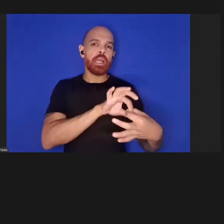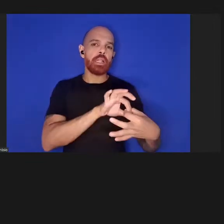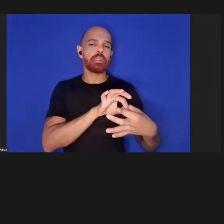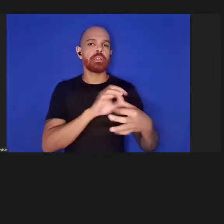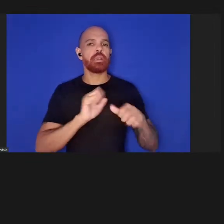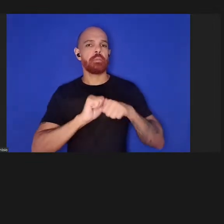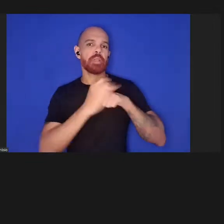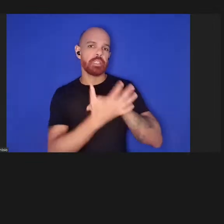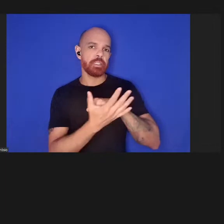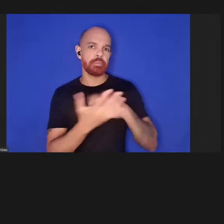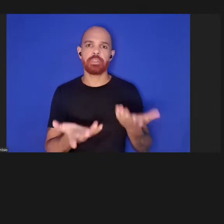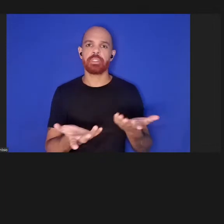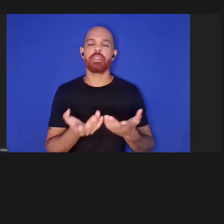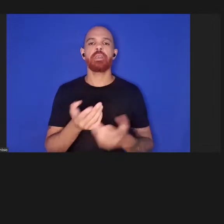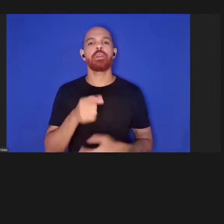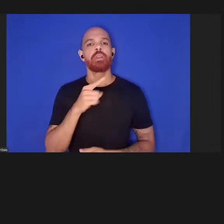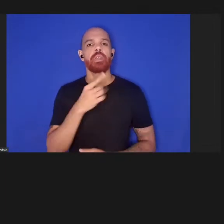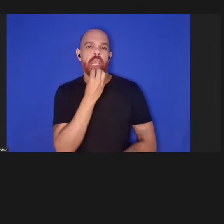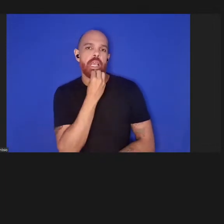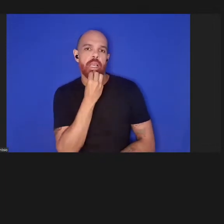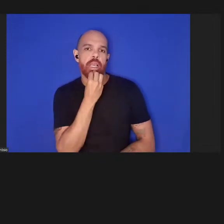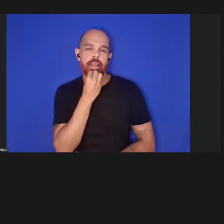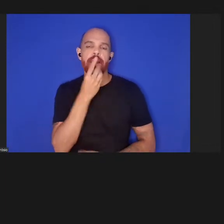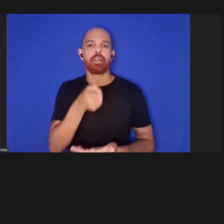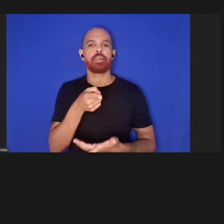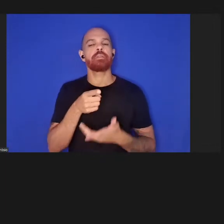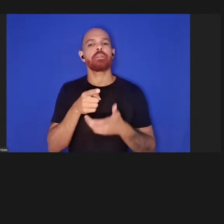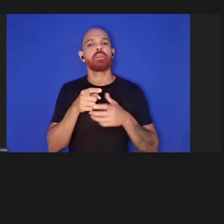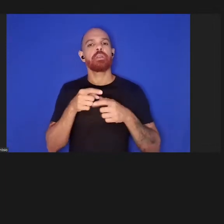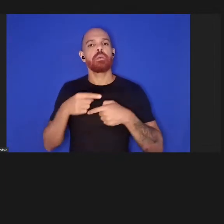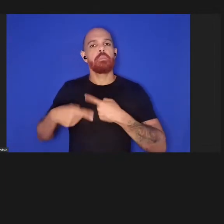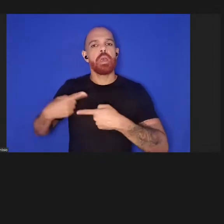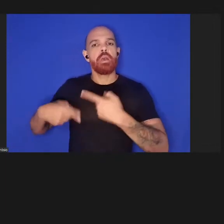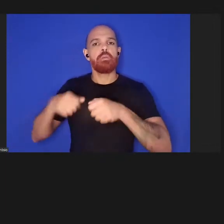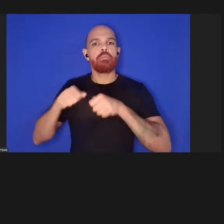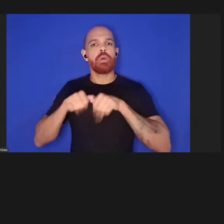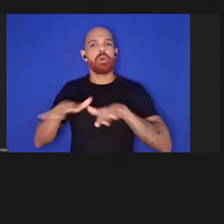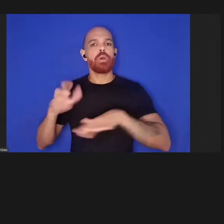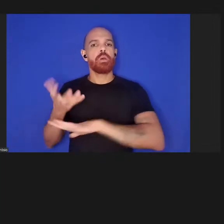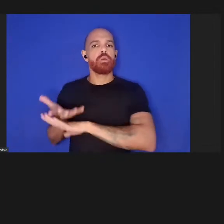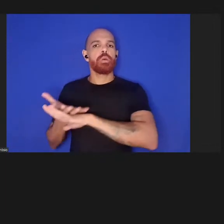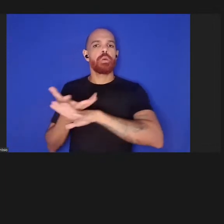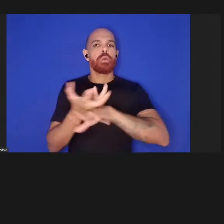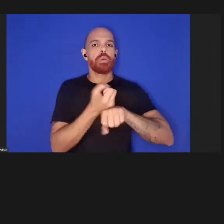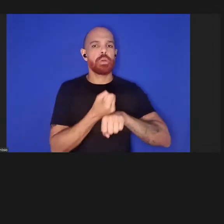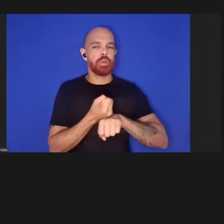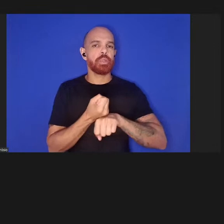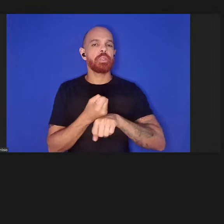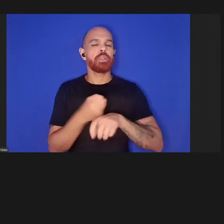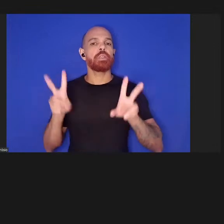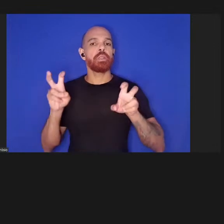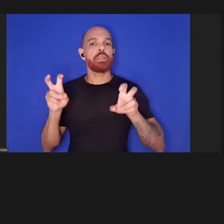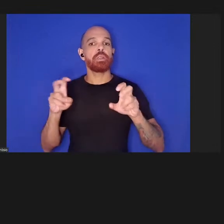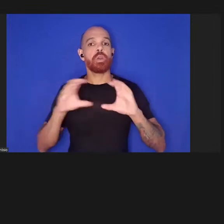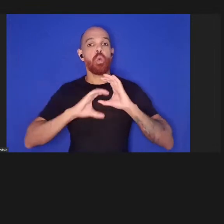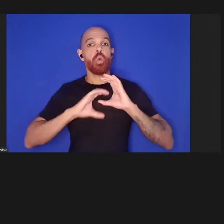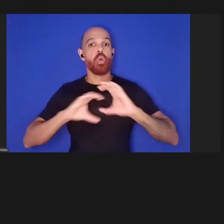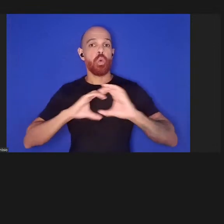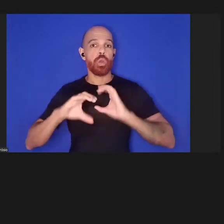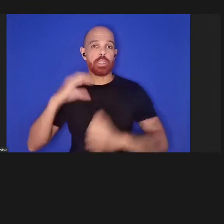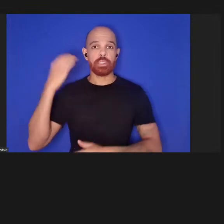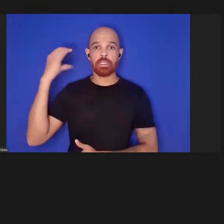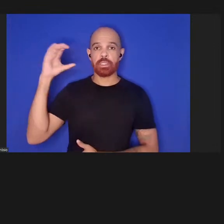E, é claro, que com um eco multidisciplinar, em termos da comunicação científica,